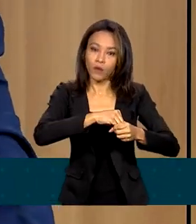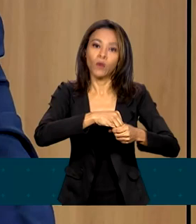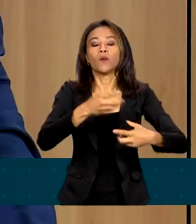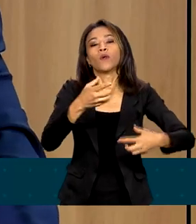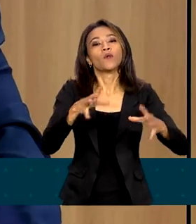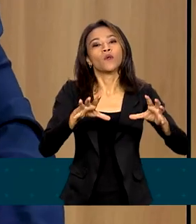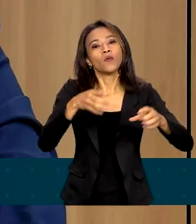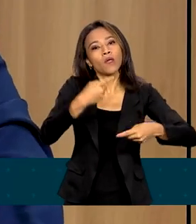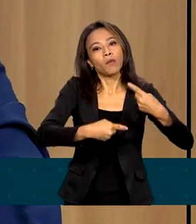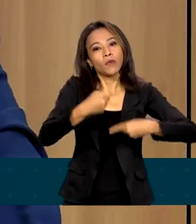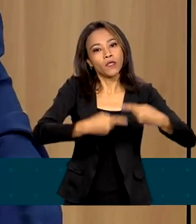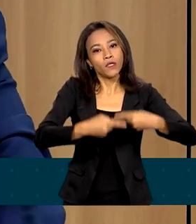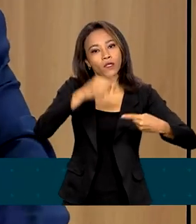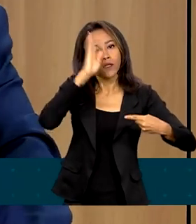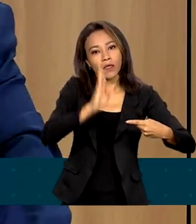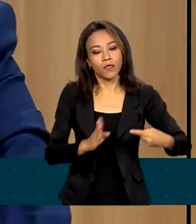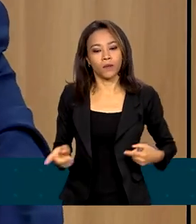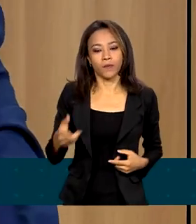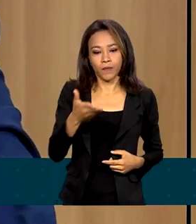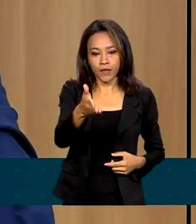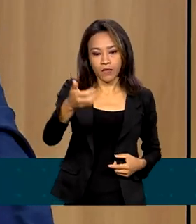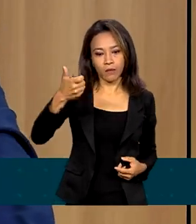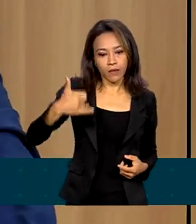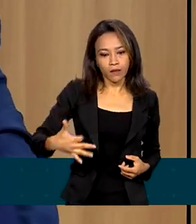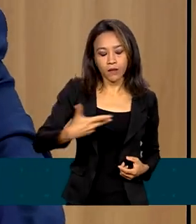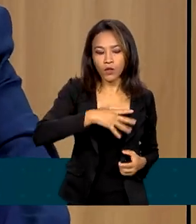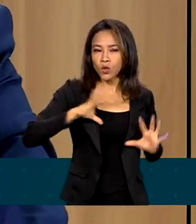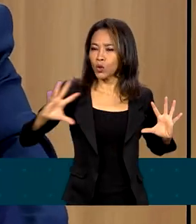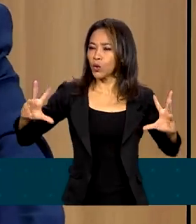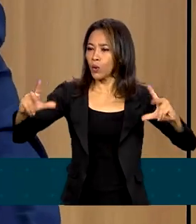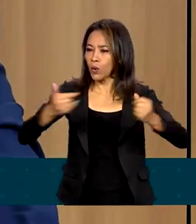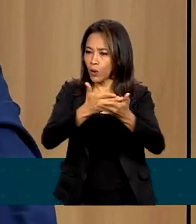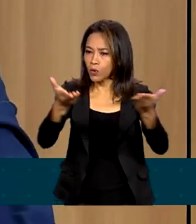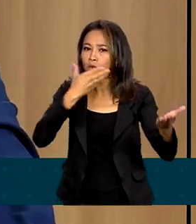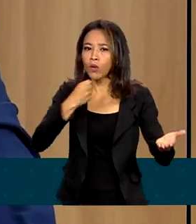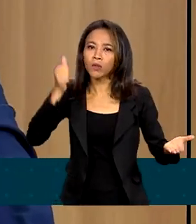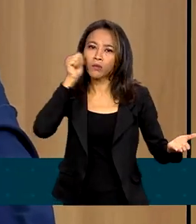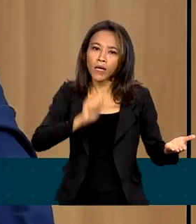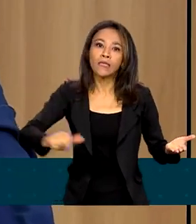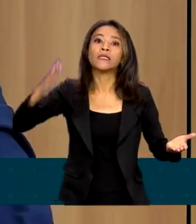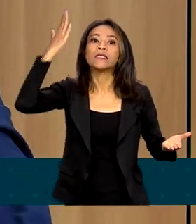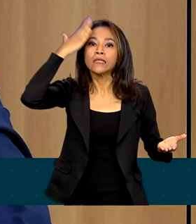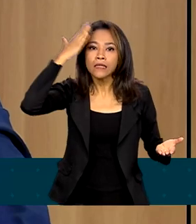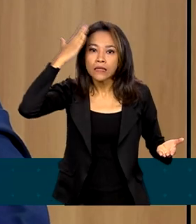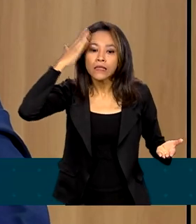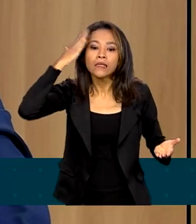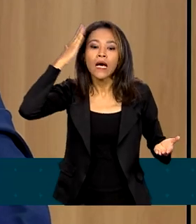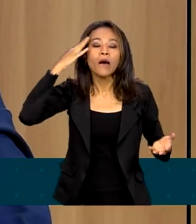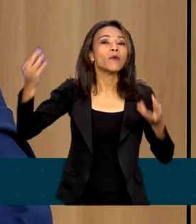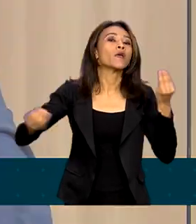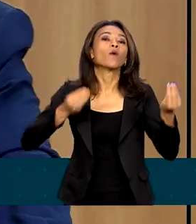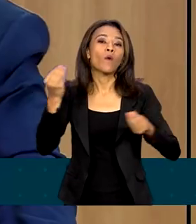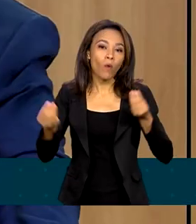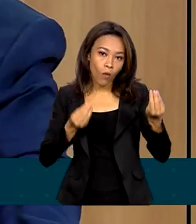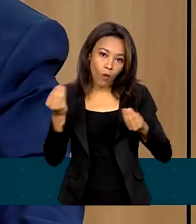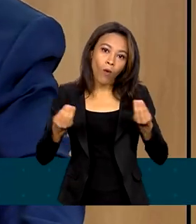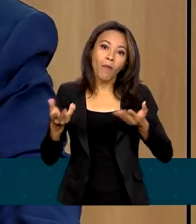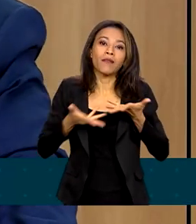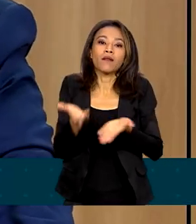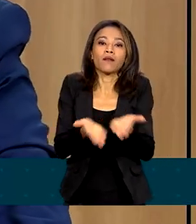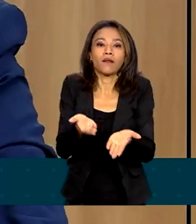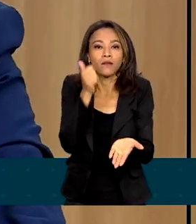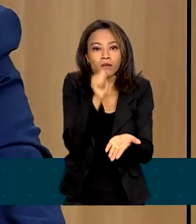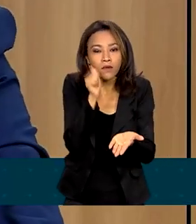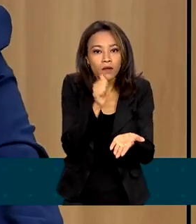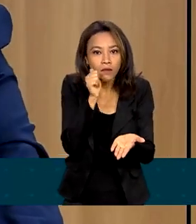Brasil. Todos os senhores, todas as senhoras sabem como as adversárias políticas são tratadas no Brasil. Isso faz